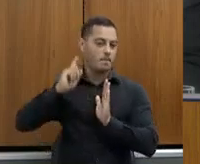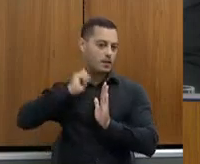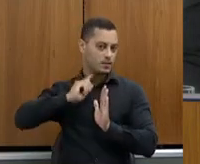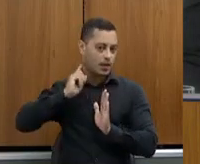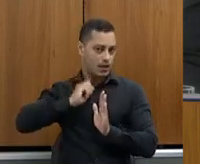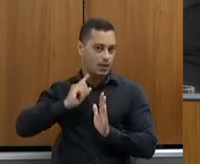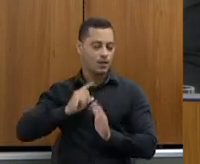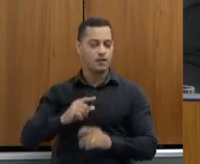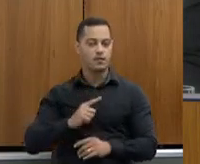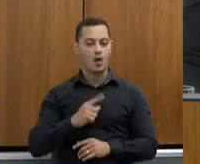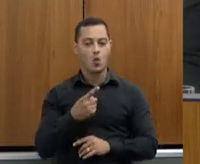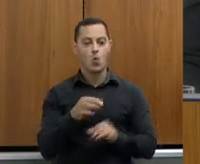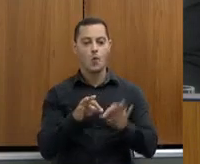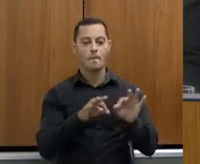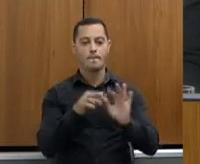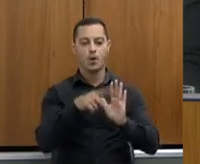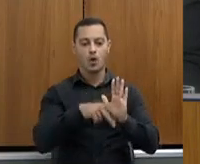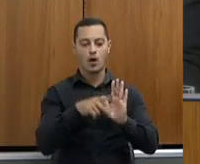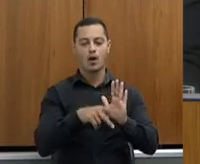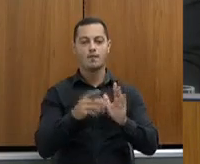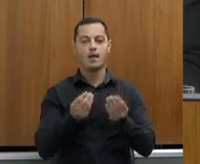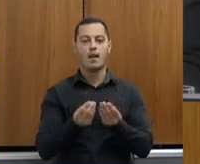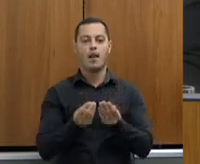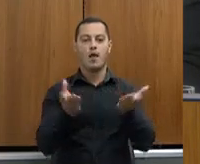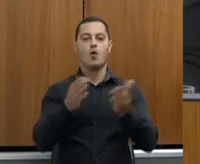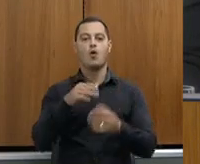programa que foi lançado no IMA que chama